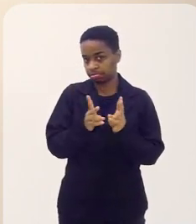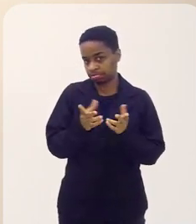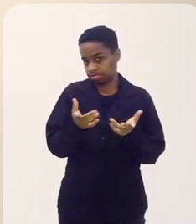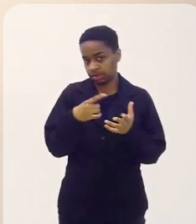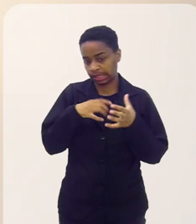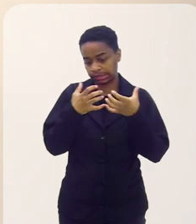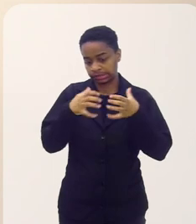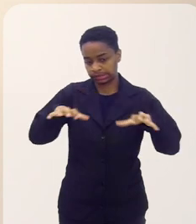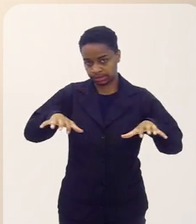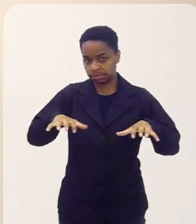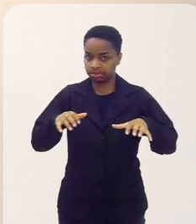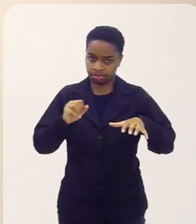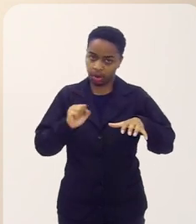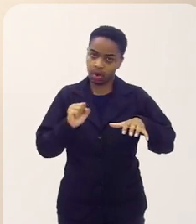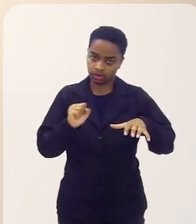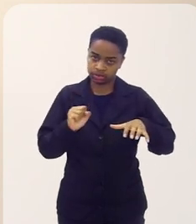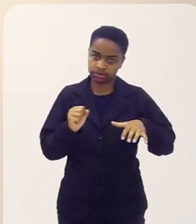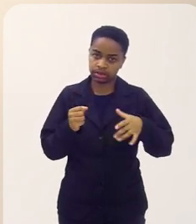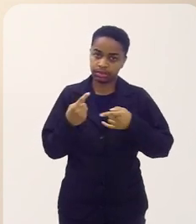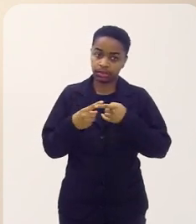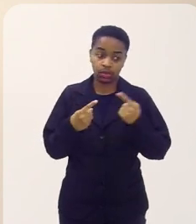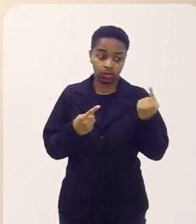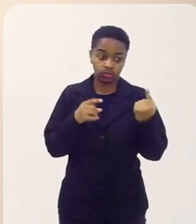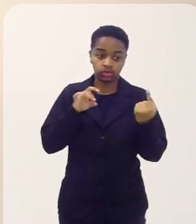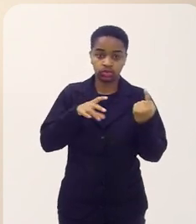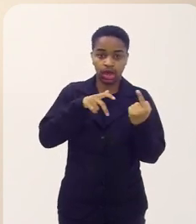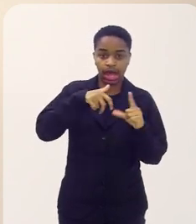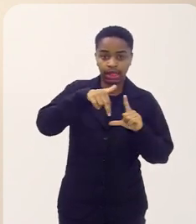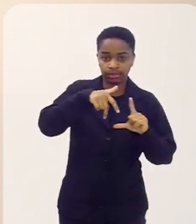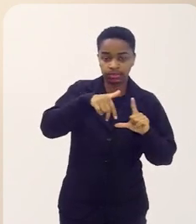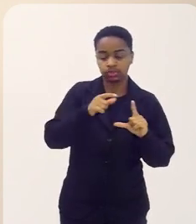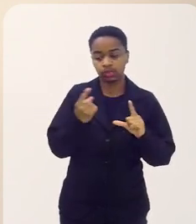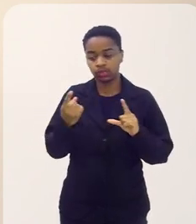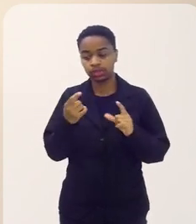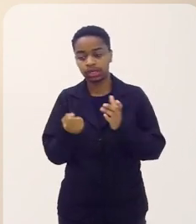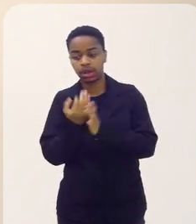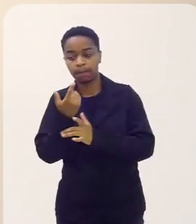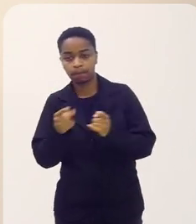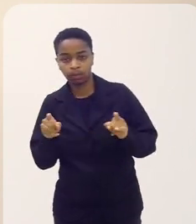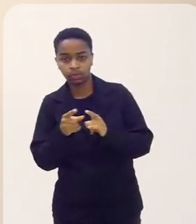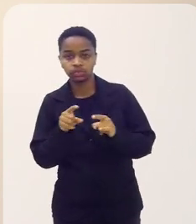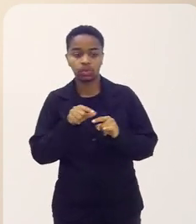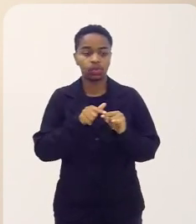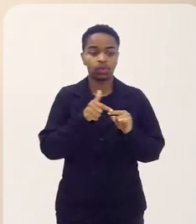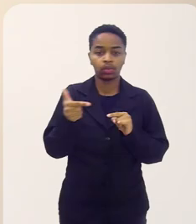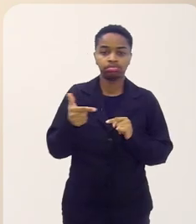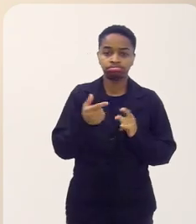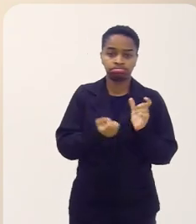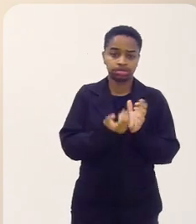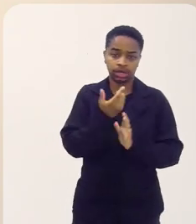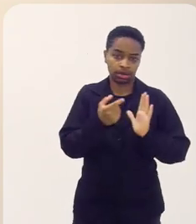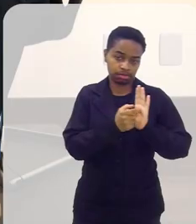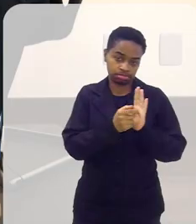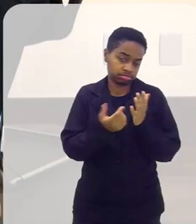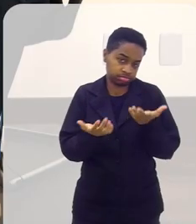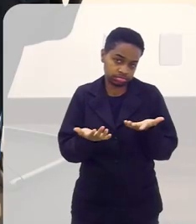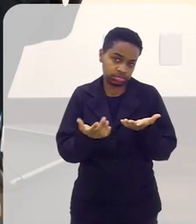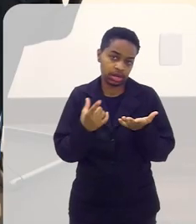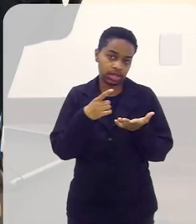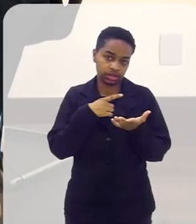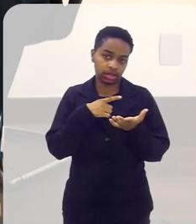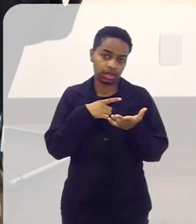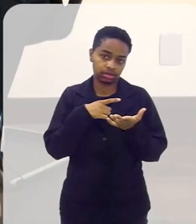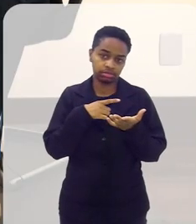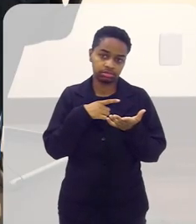e você faz uma divisão grande né a pessoa só vai fazer animação a pessoa só vai fazer música a pessoa só vai fazer programação então